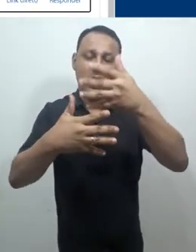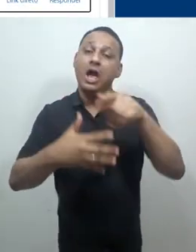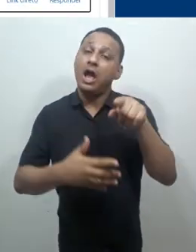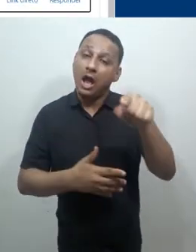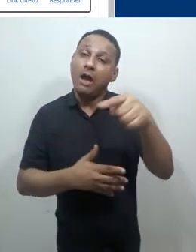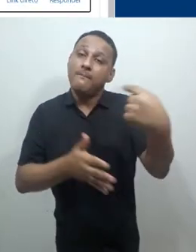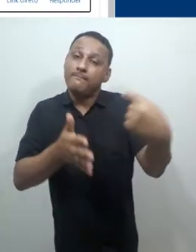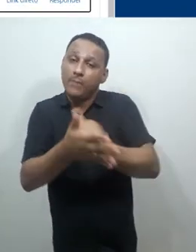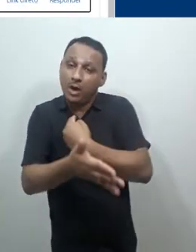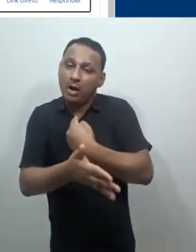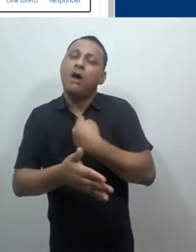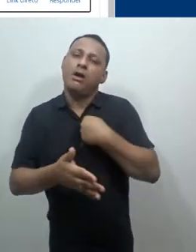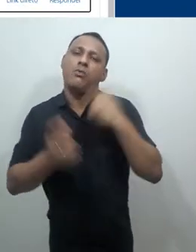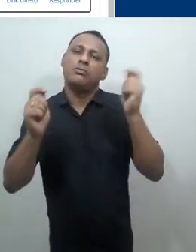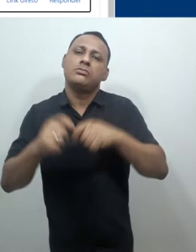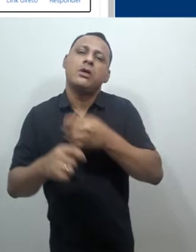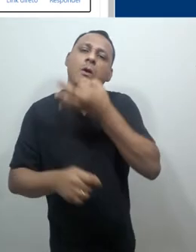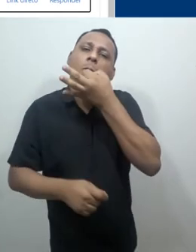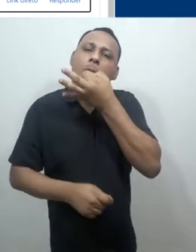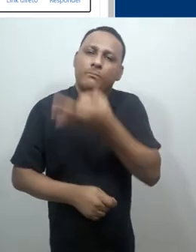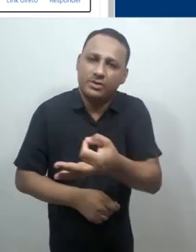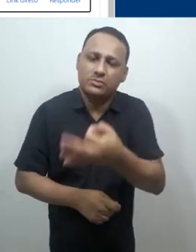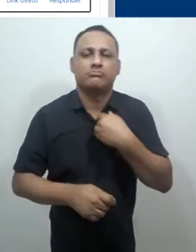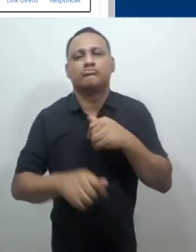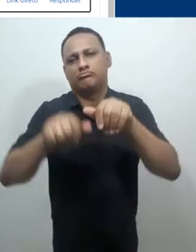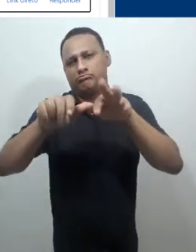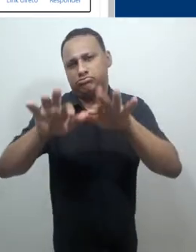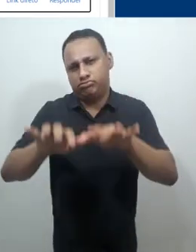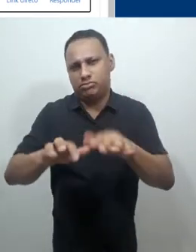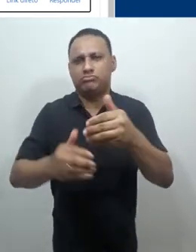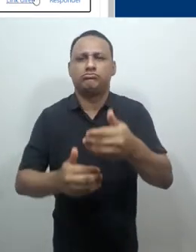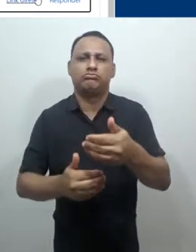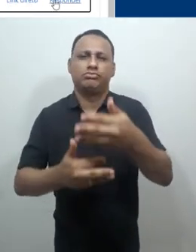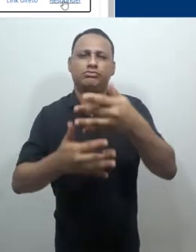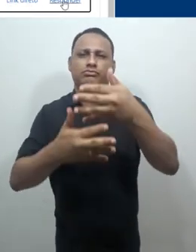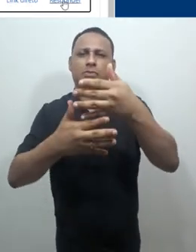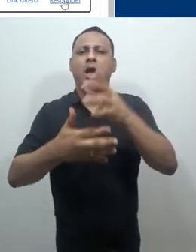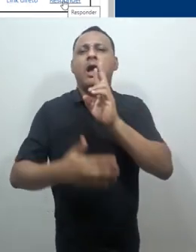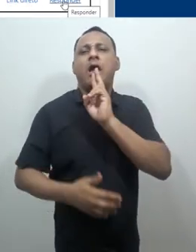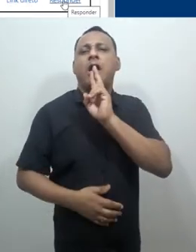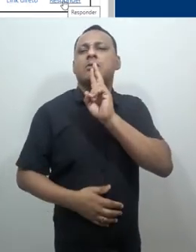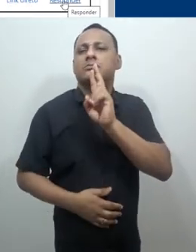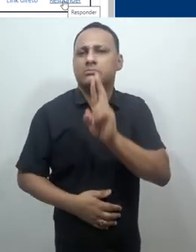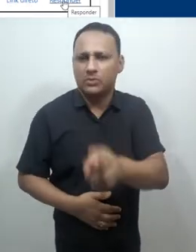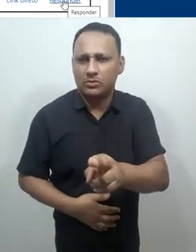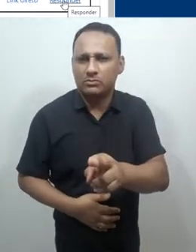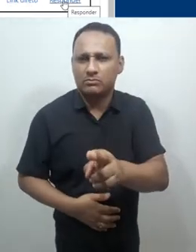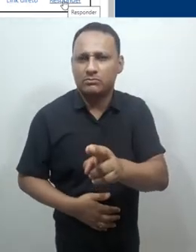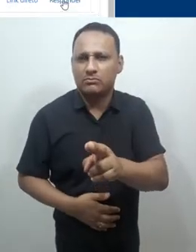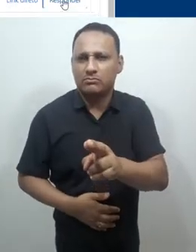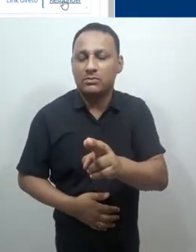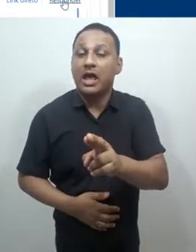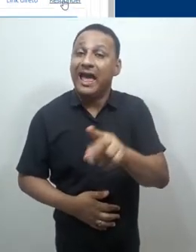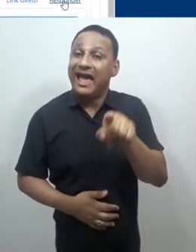Neste caso, o tópico solicita a minha opinião sobre vídeo-aulas. Então, clicando sobre Responder,